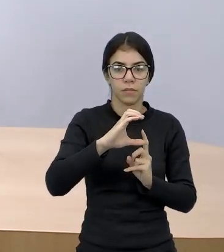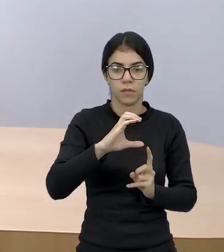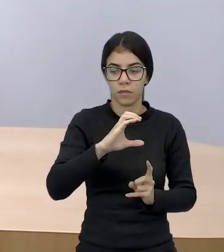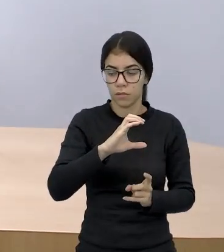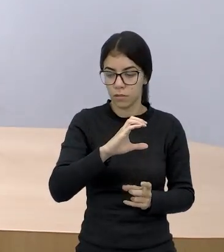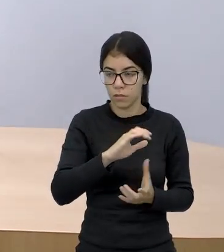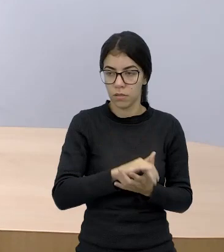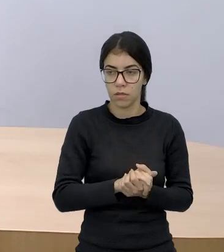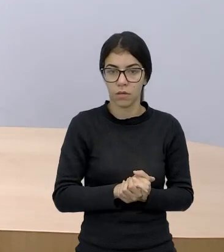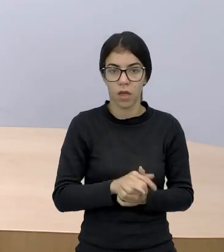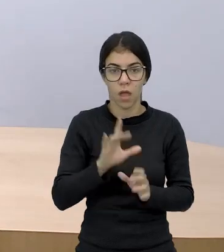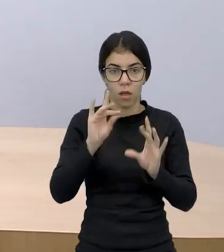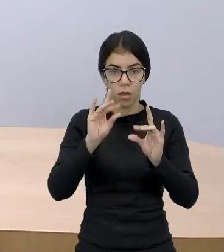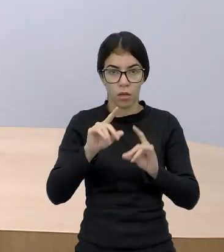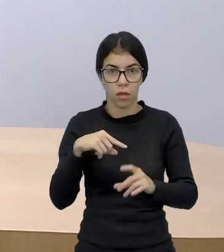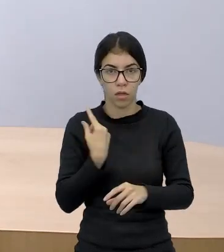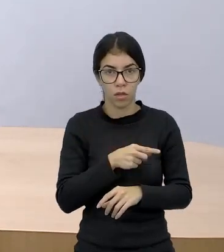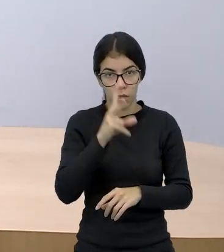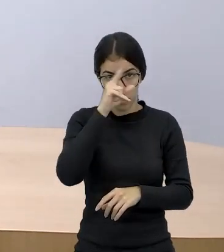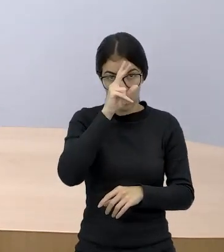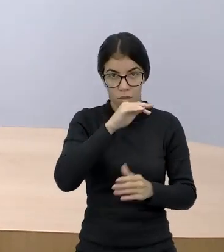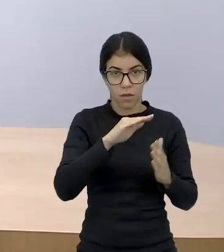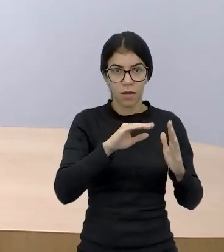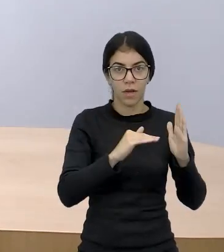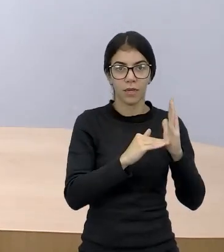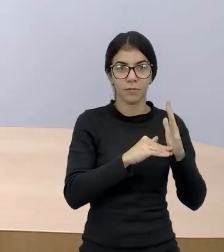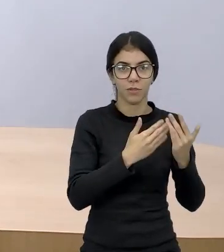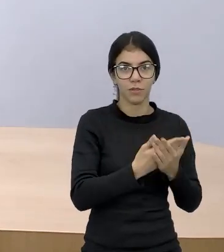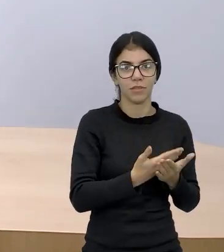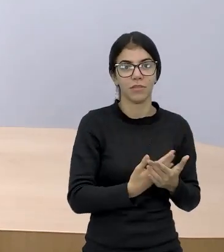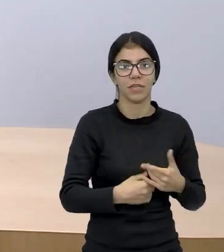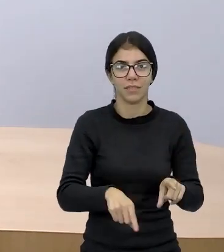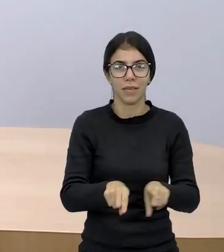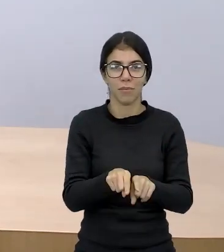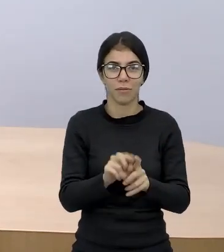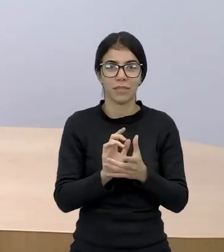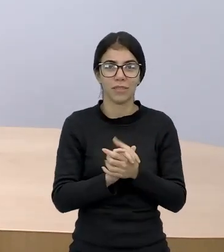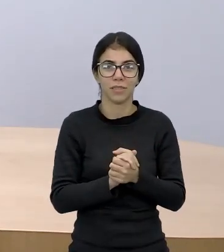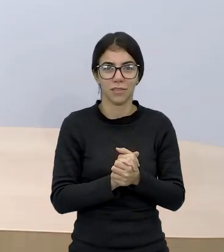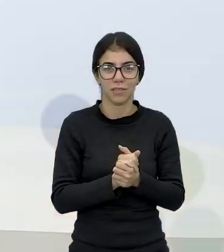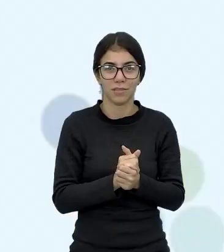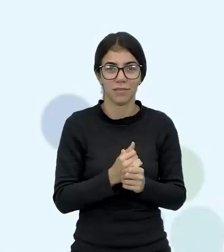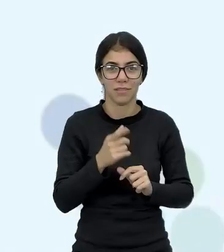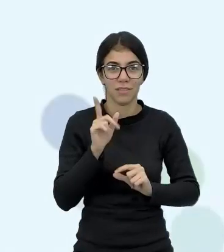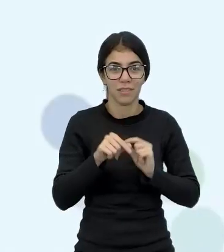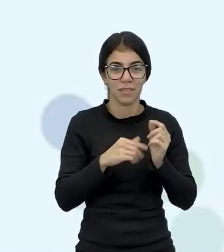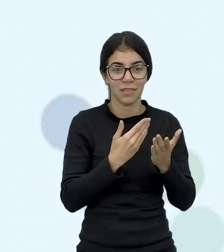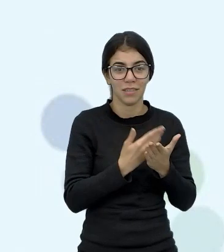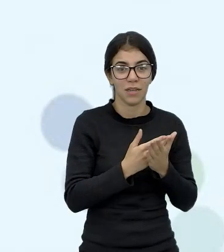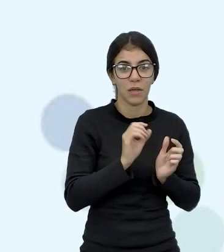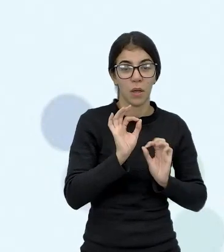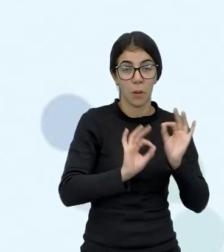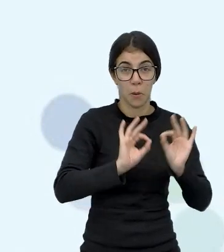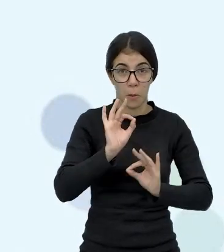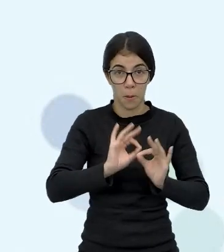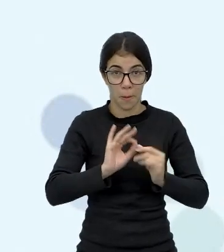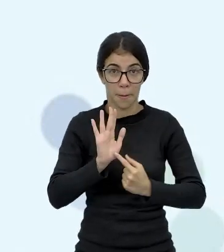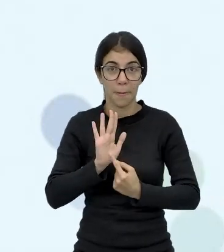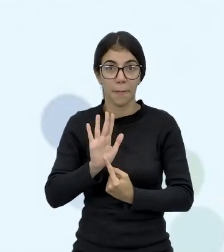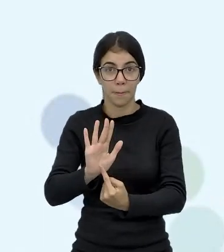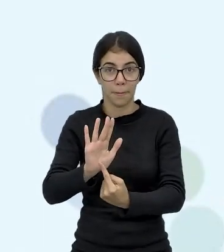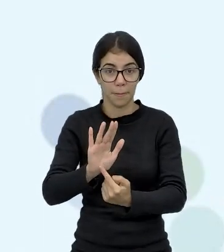alguns detalhezinhos a respeito da nossa última aula, tá? Primeiro, nossa aula, ela se chama Organizando a